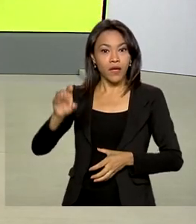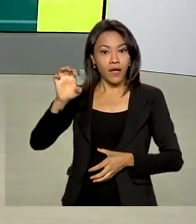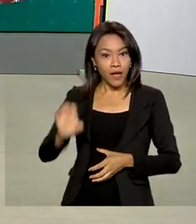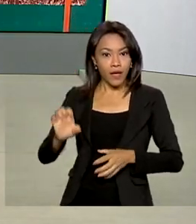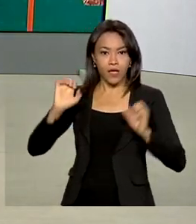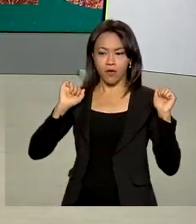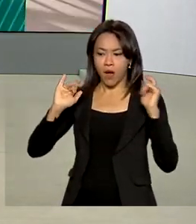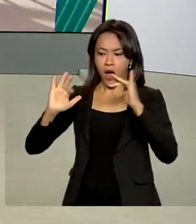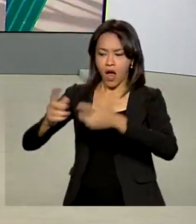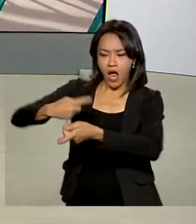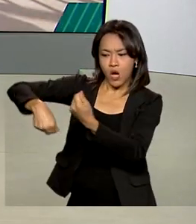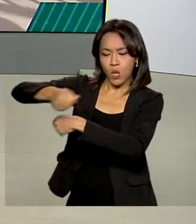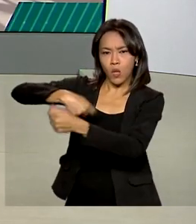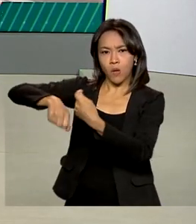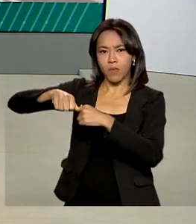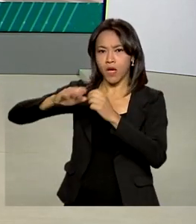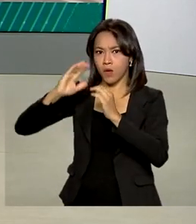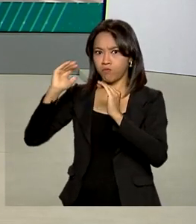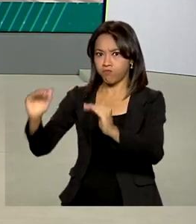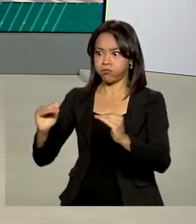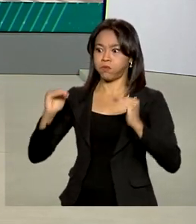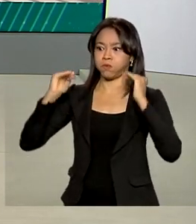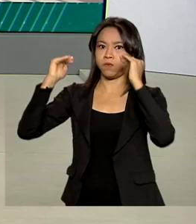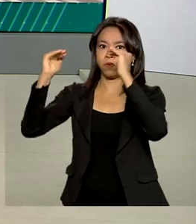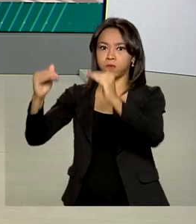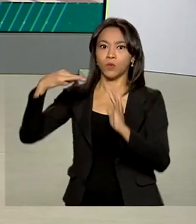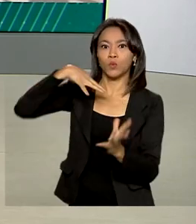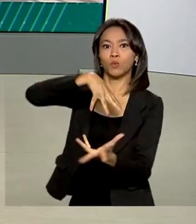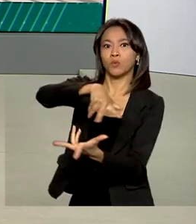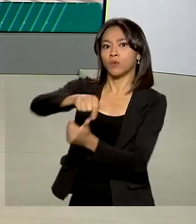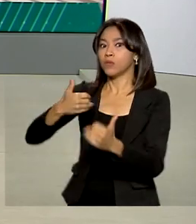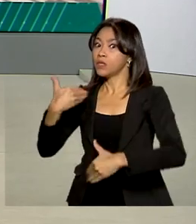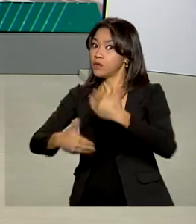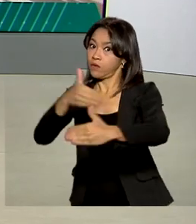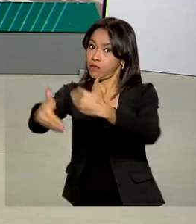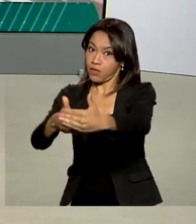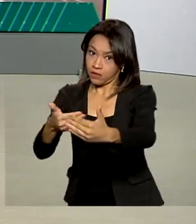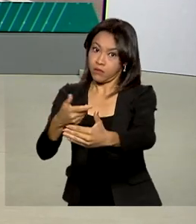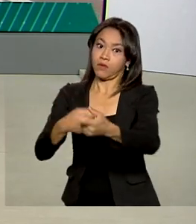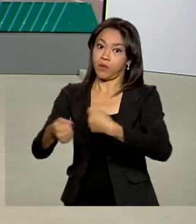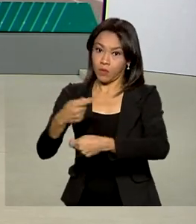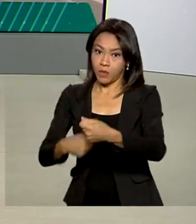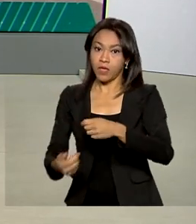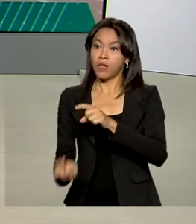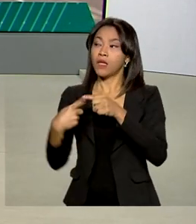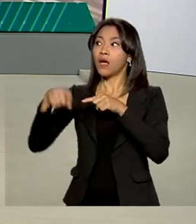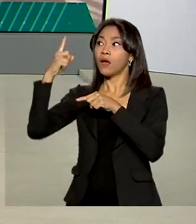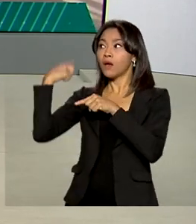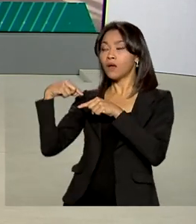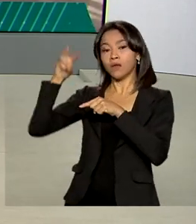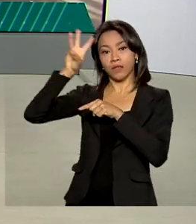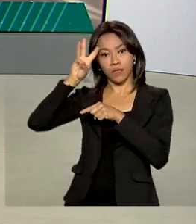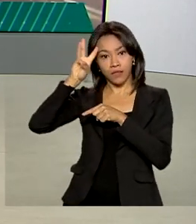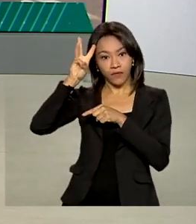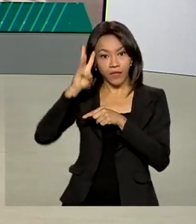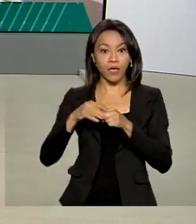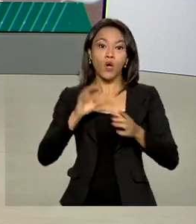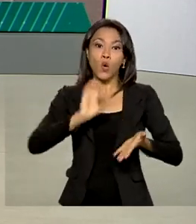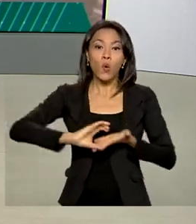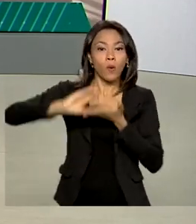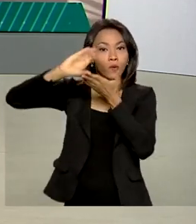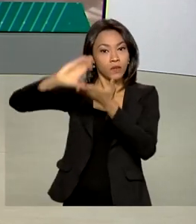mais avançadas do mundo e em desenvolvimento. Na última terça-feira, o Conselho da Organização